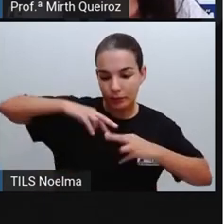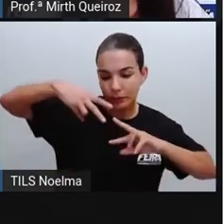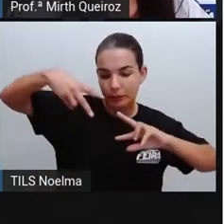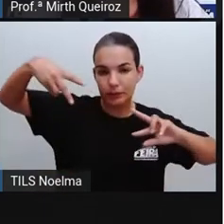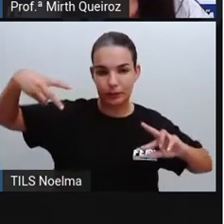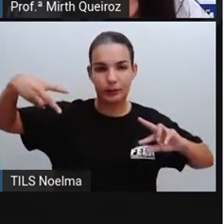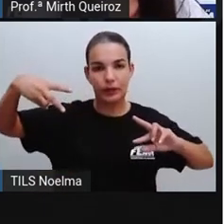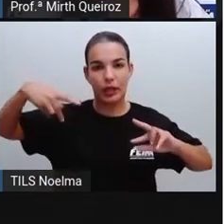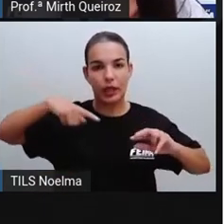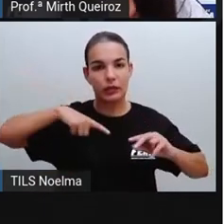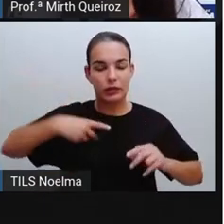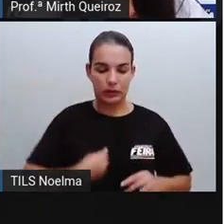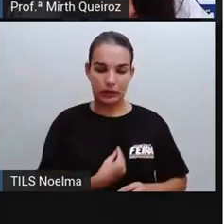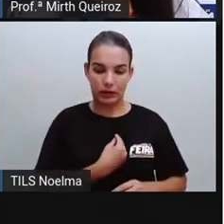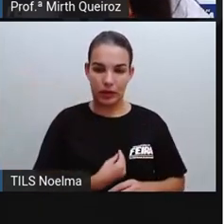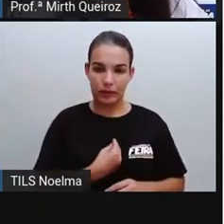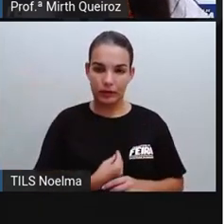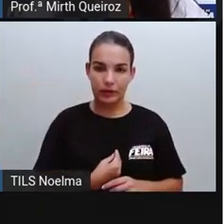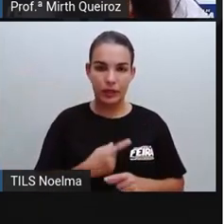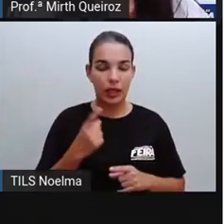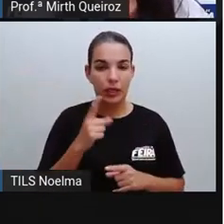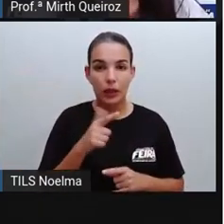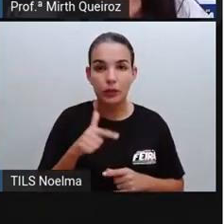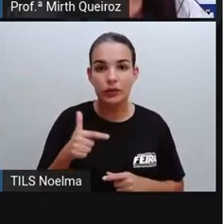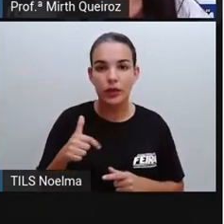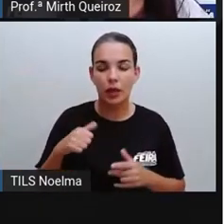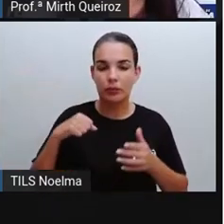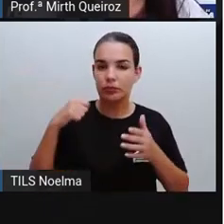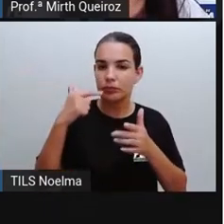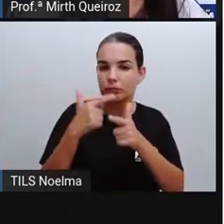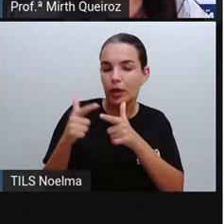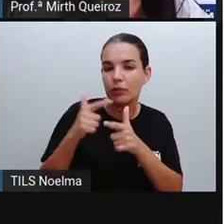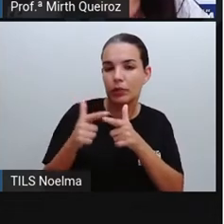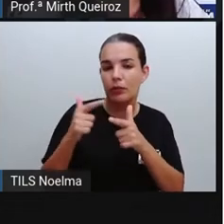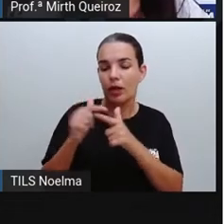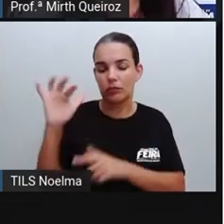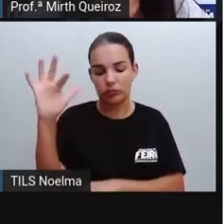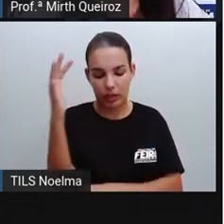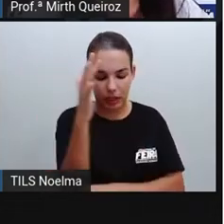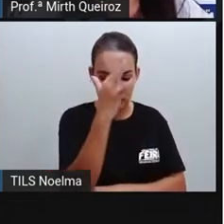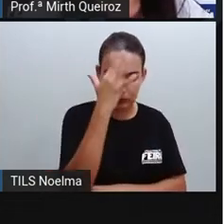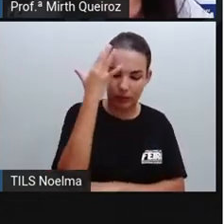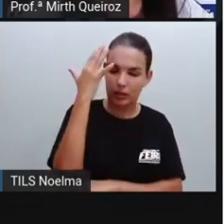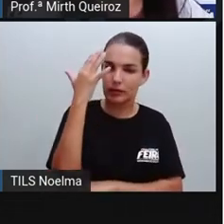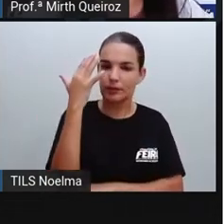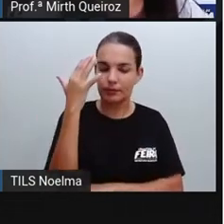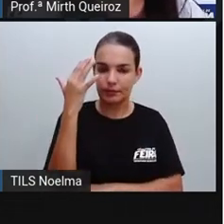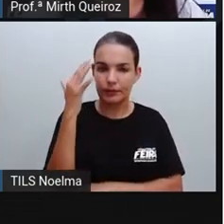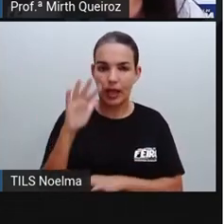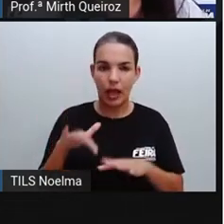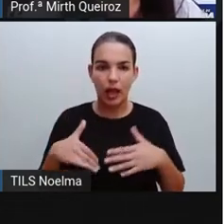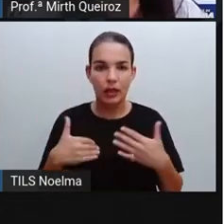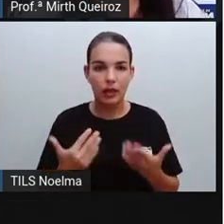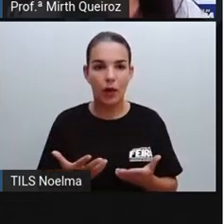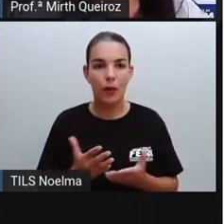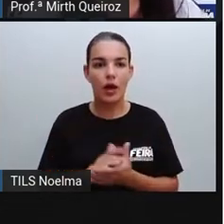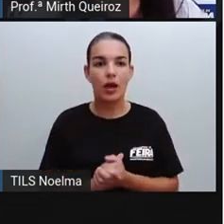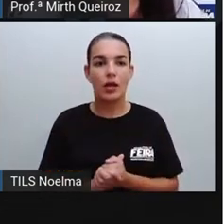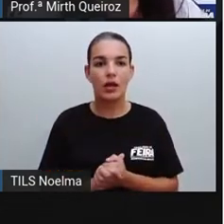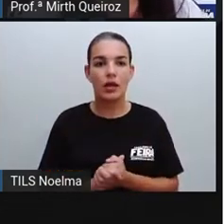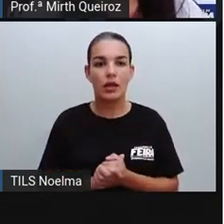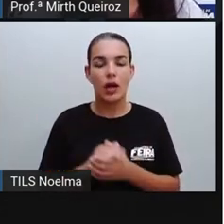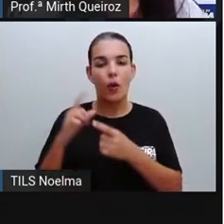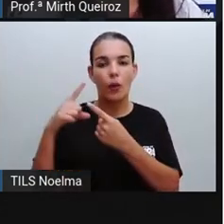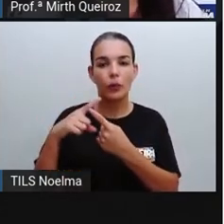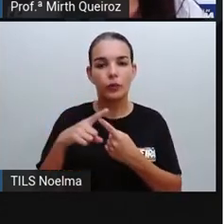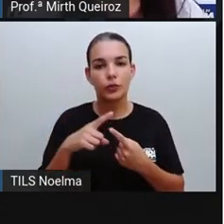recursos que não agridam aí a natureza, né? Então, esse tipo